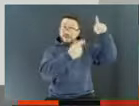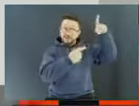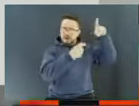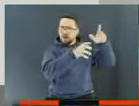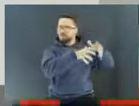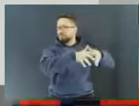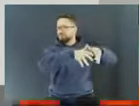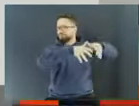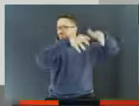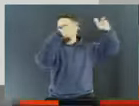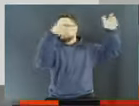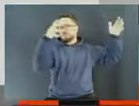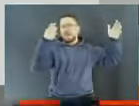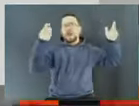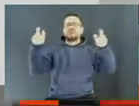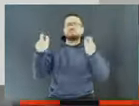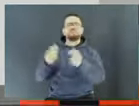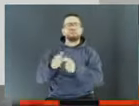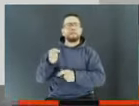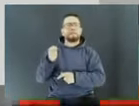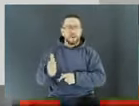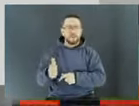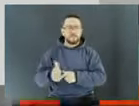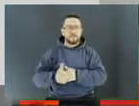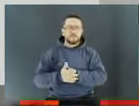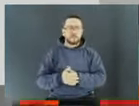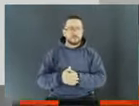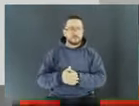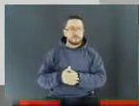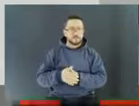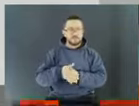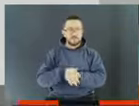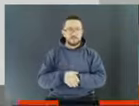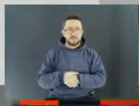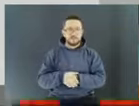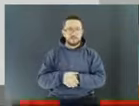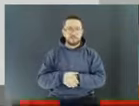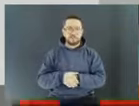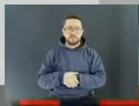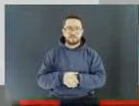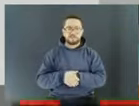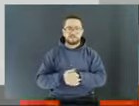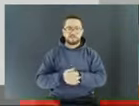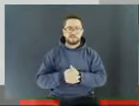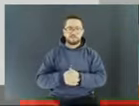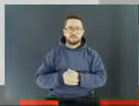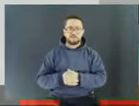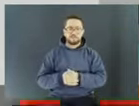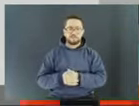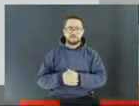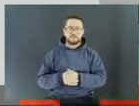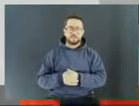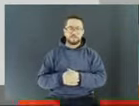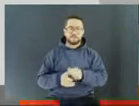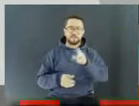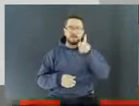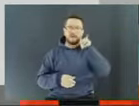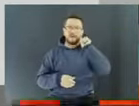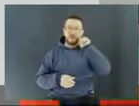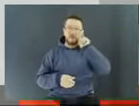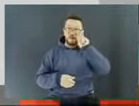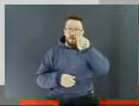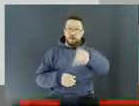A importância da self-storage é uma atividade totalmente enquadrada no conceito de cidade